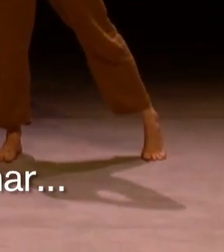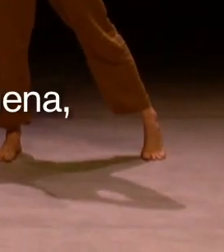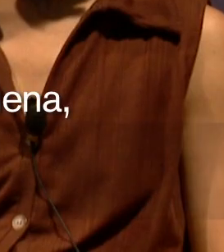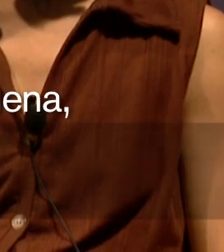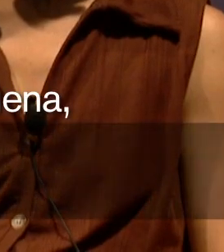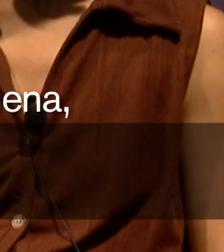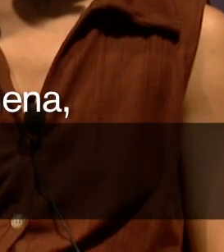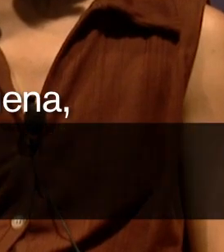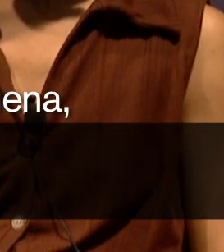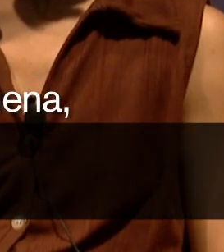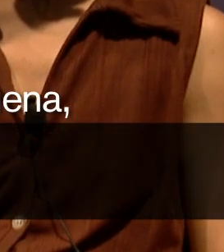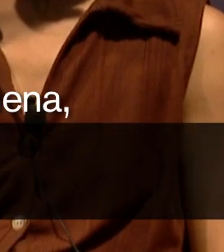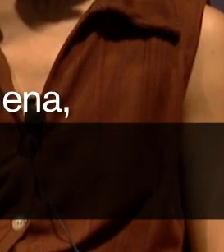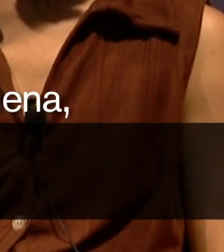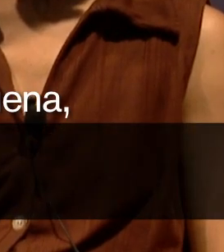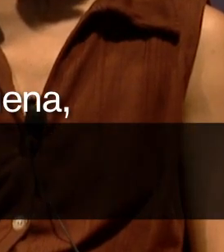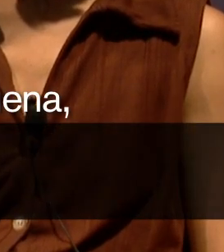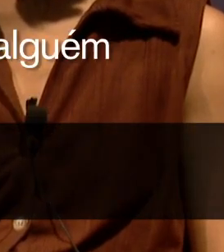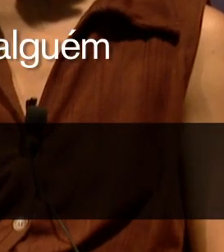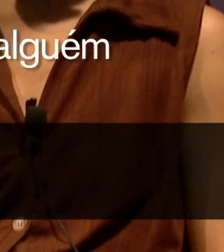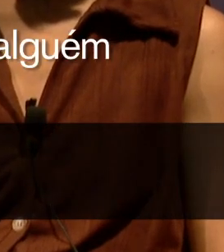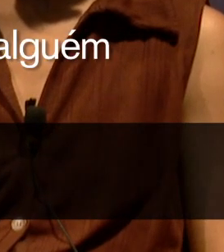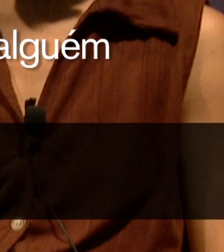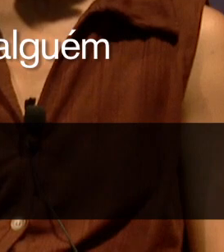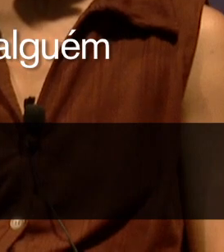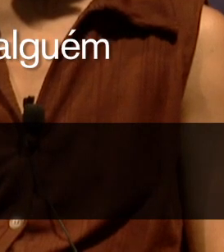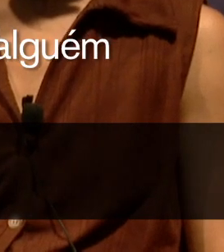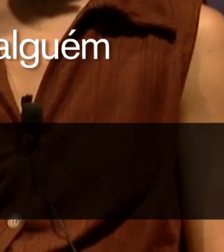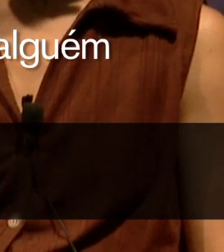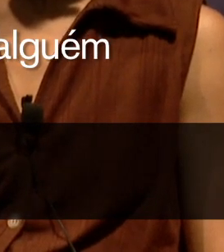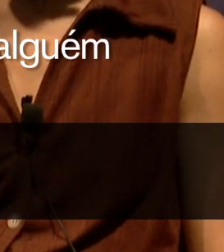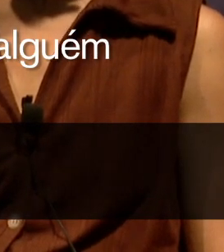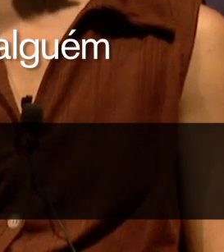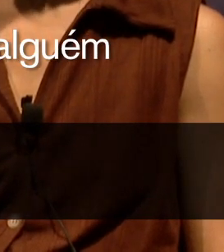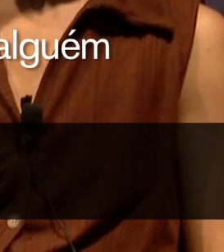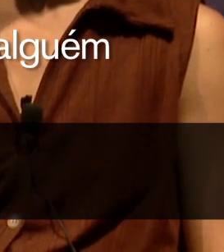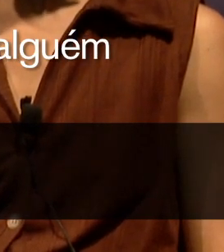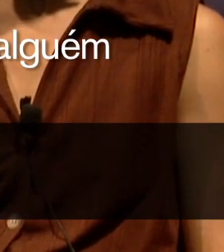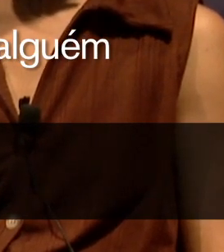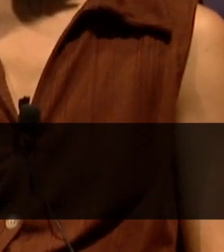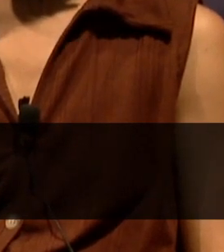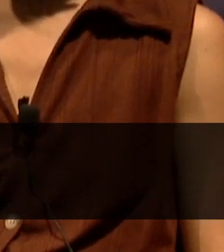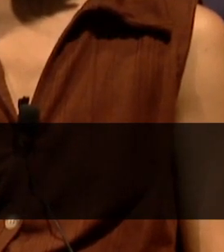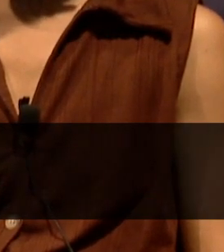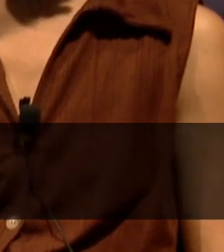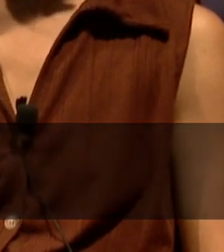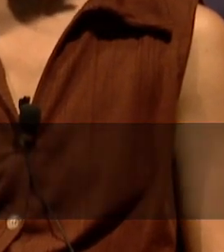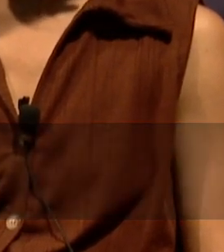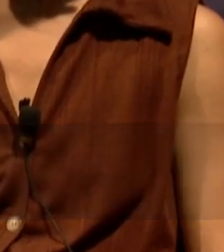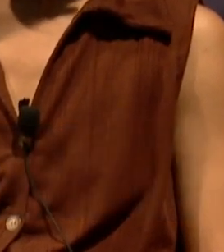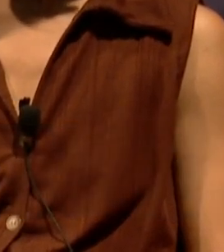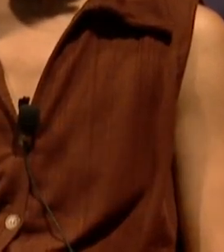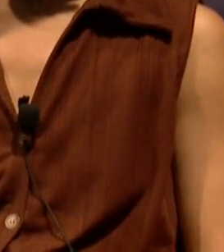olhamos, quando eu era pequena, ela sempre falava, se tu perguntas a outra pessoa como estás, como estás,